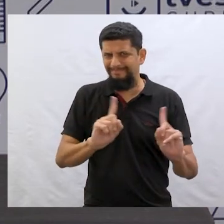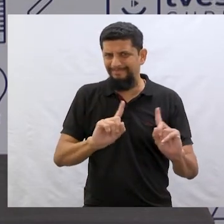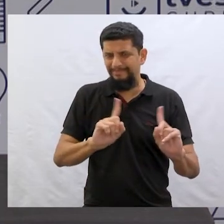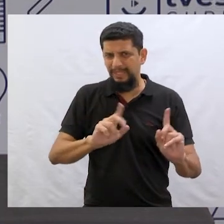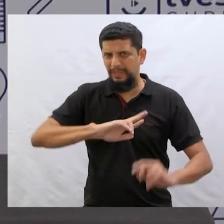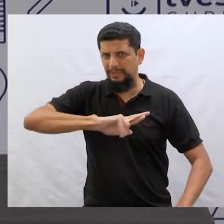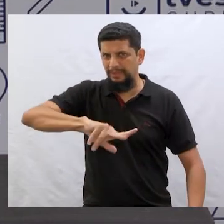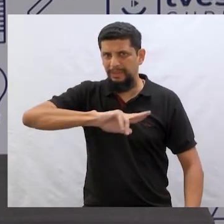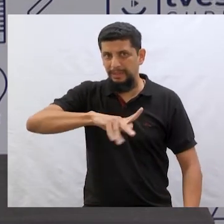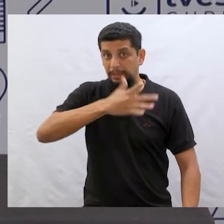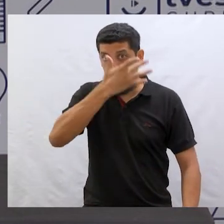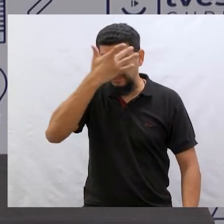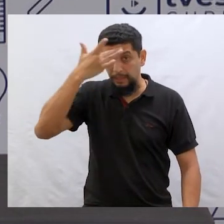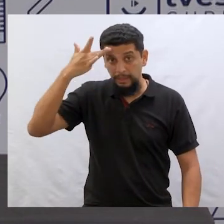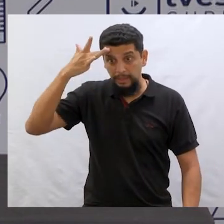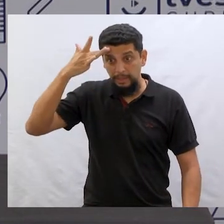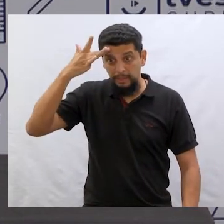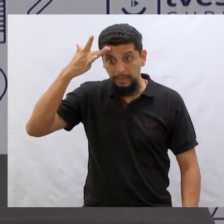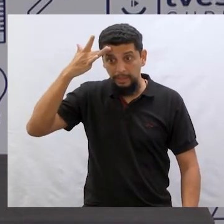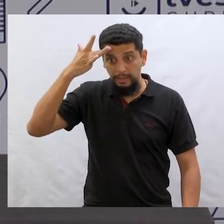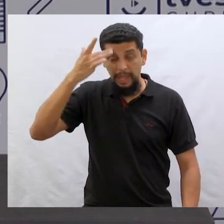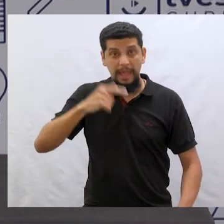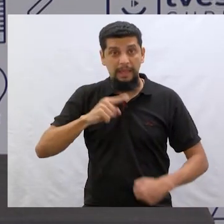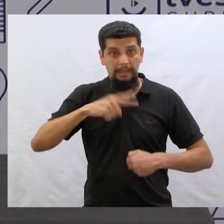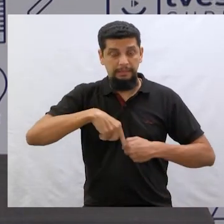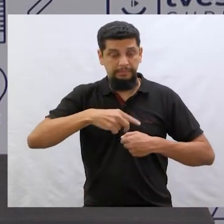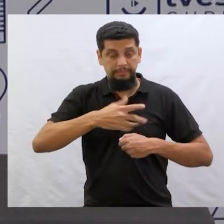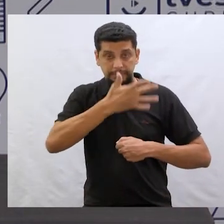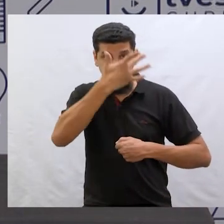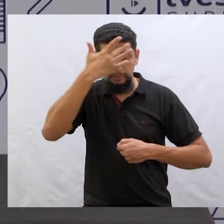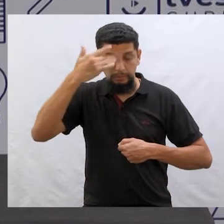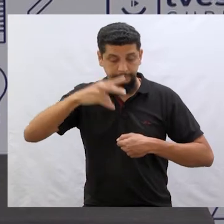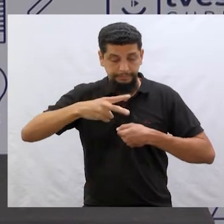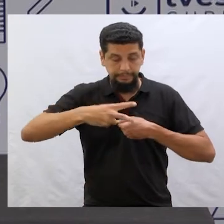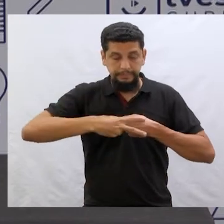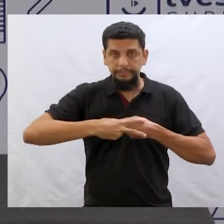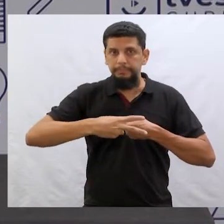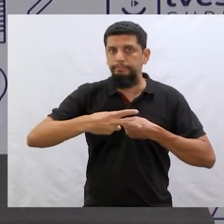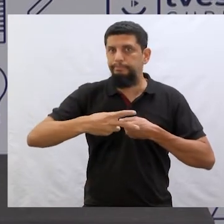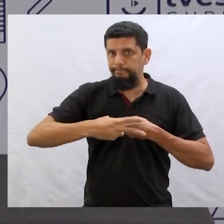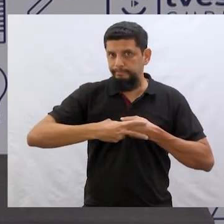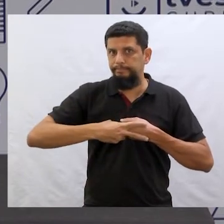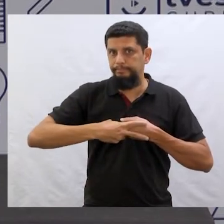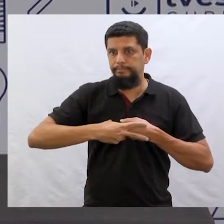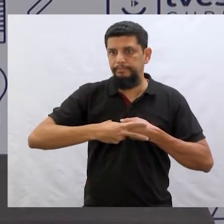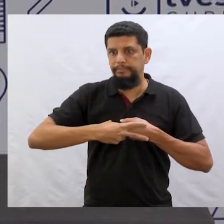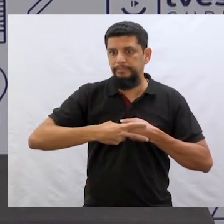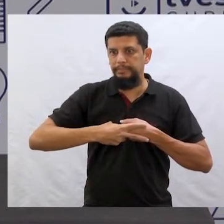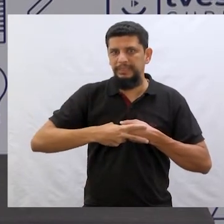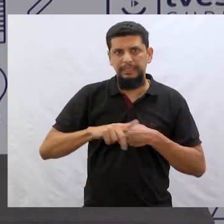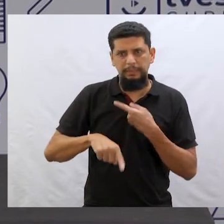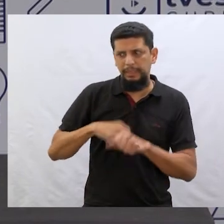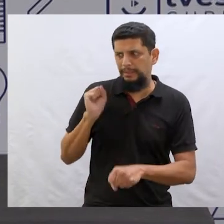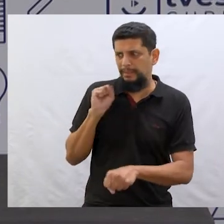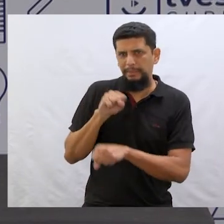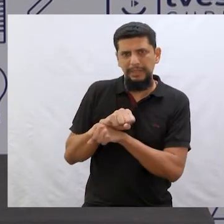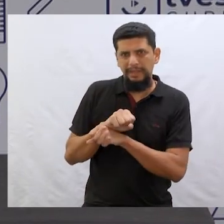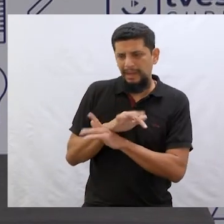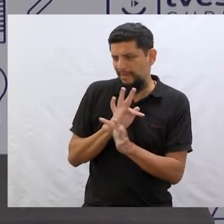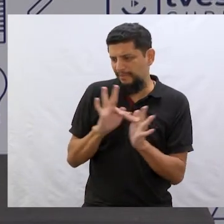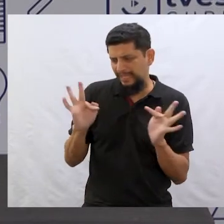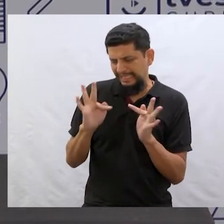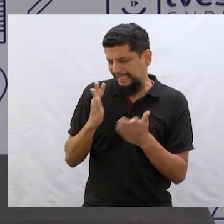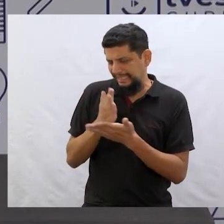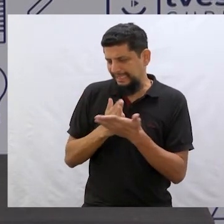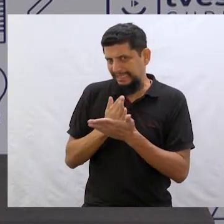Não, não, não é pessoa gente. É pessoa do verbo, sabe? E ele teve que